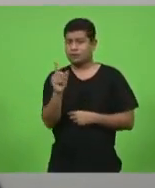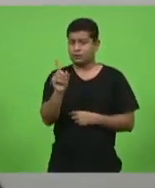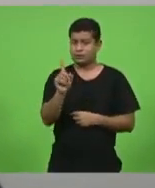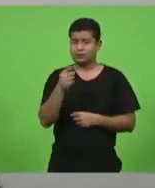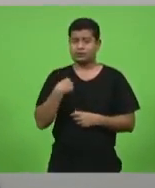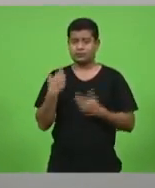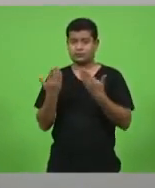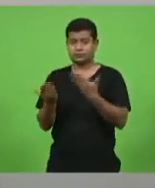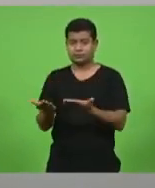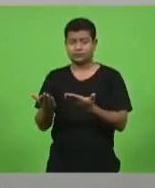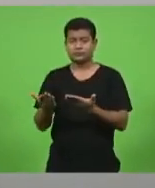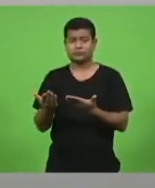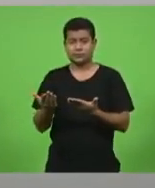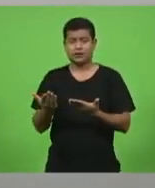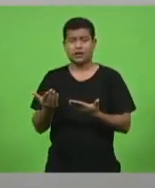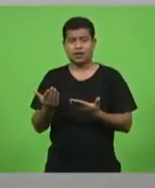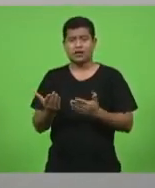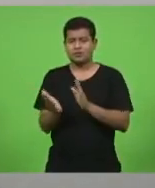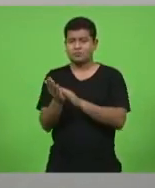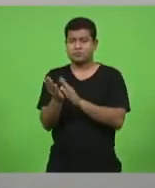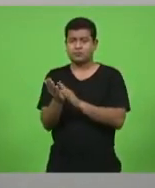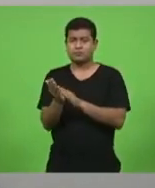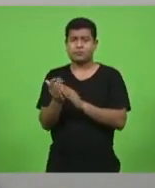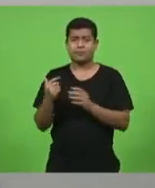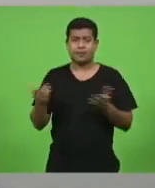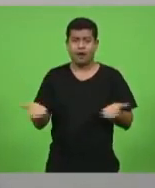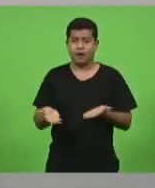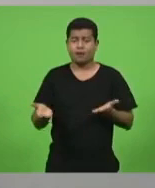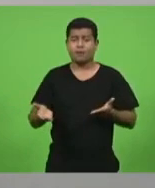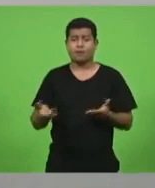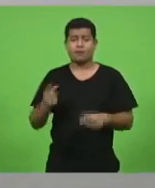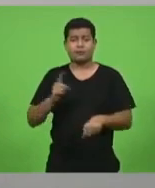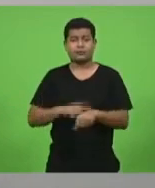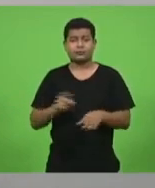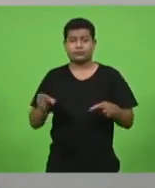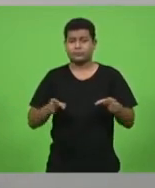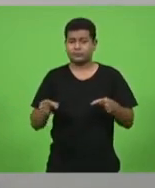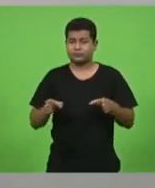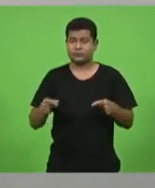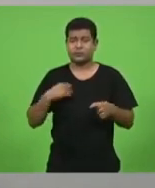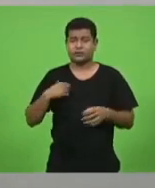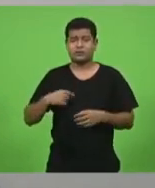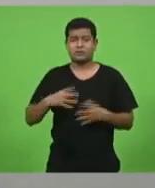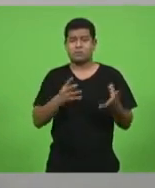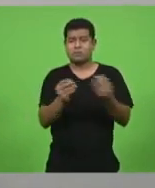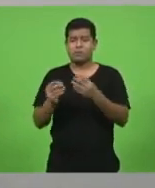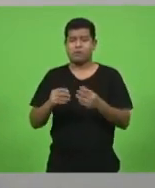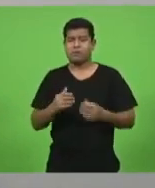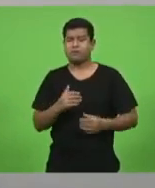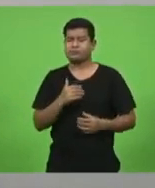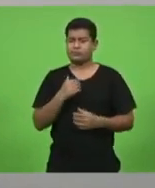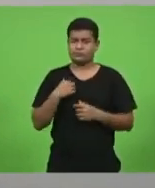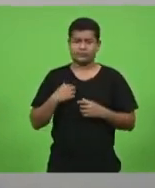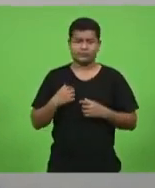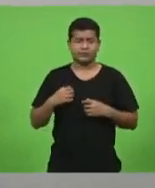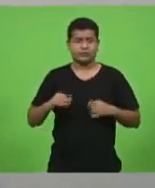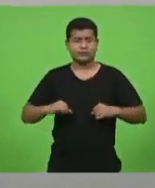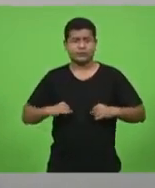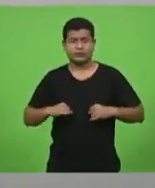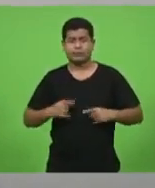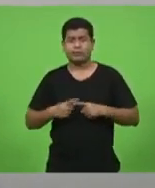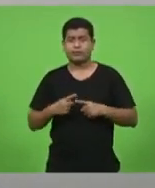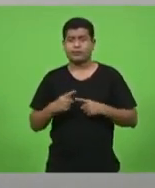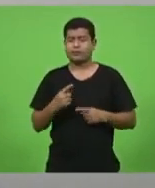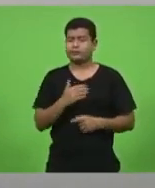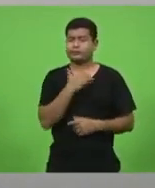condecoração nesse momento em que famílias choram as perdas dos seus entes queridos não é momento